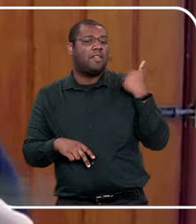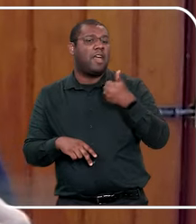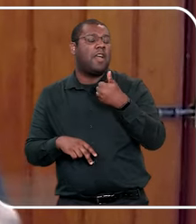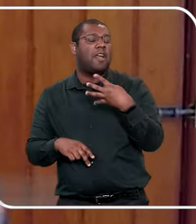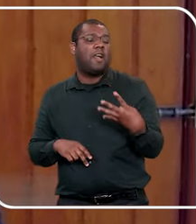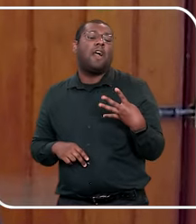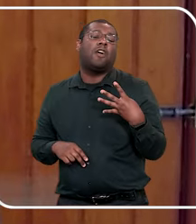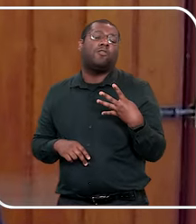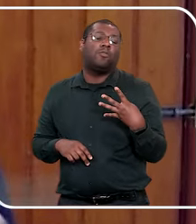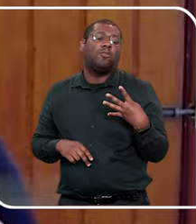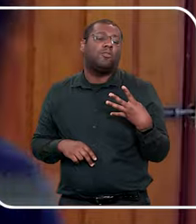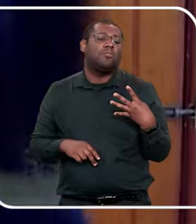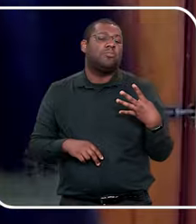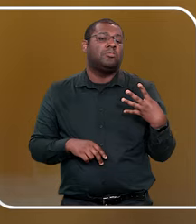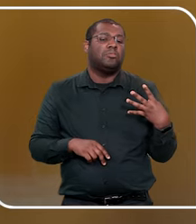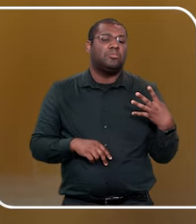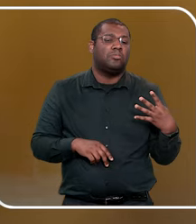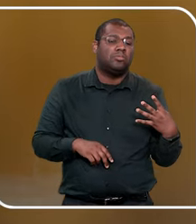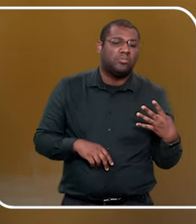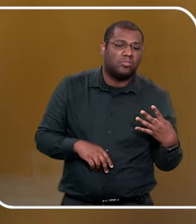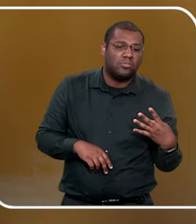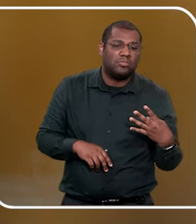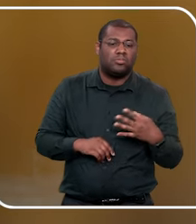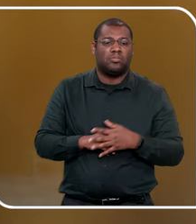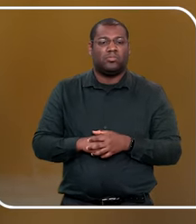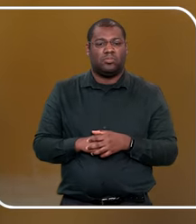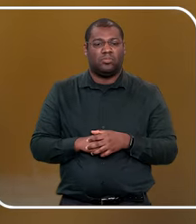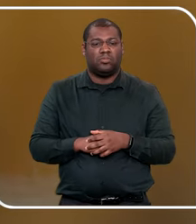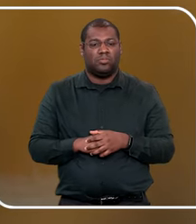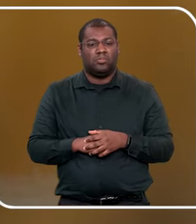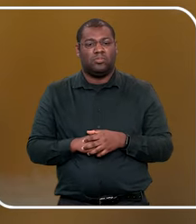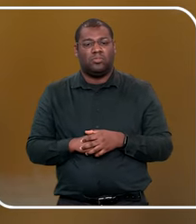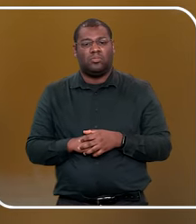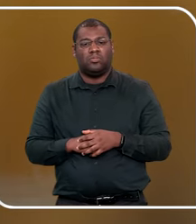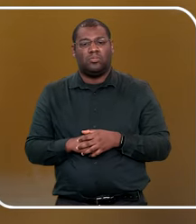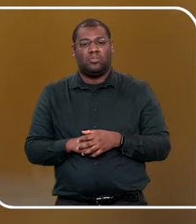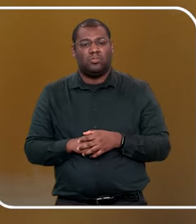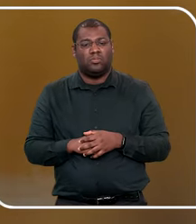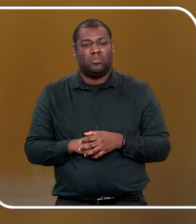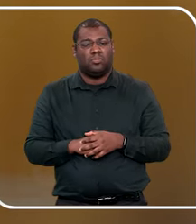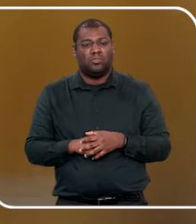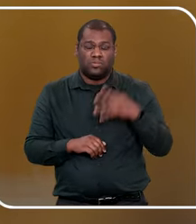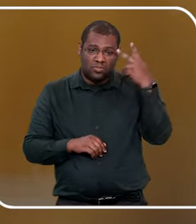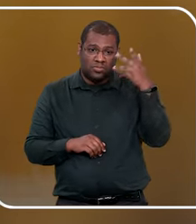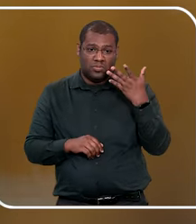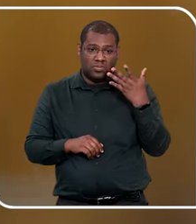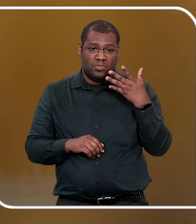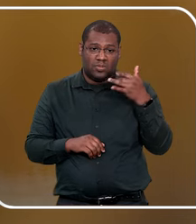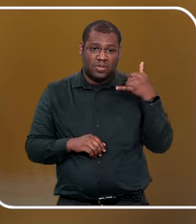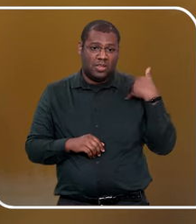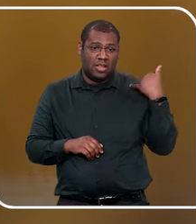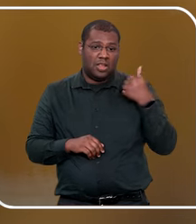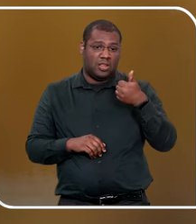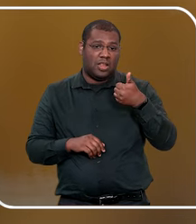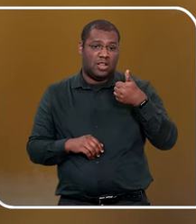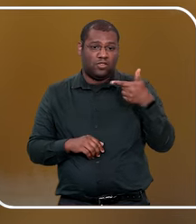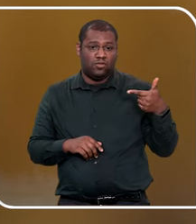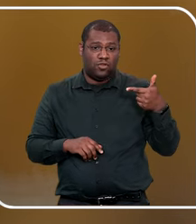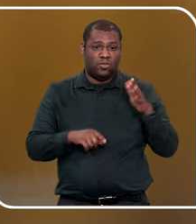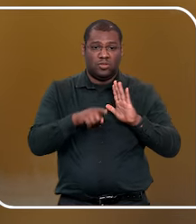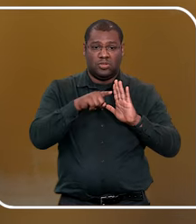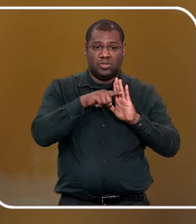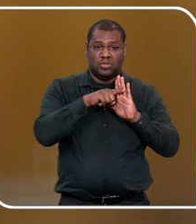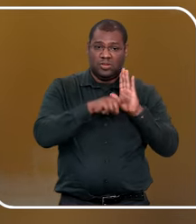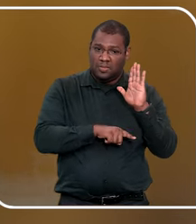doutora Maria, forçar a justa? Ato infracional, menores de 12 anos, não, não recebem qualquer punição,